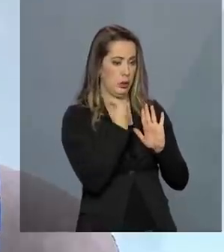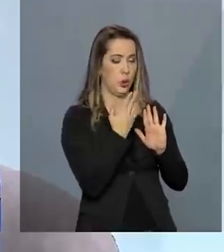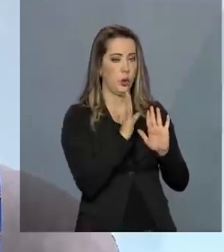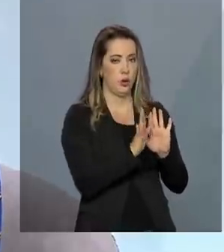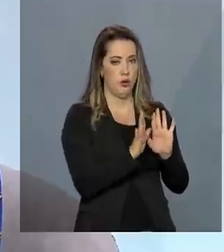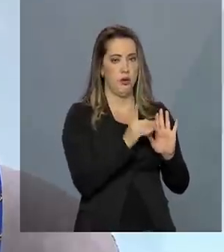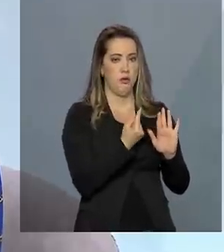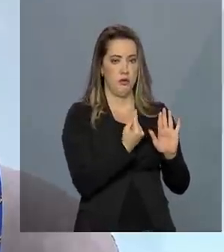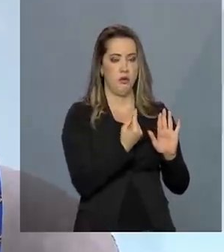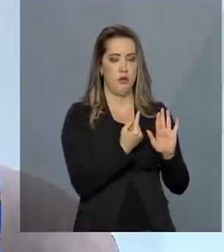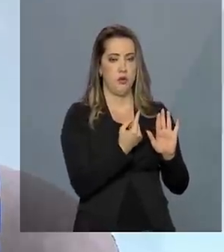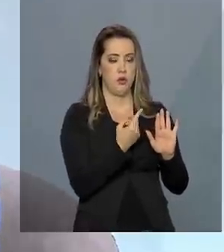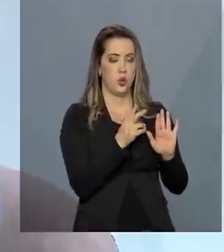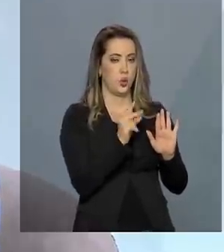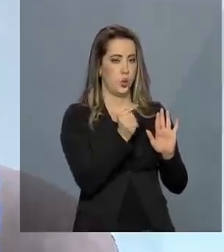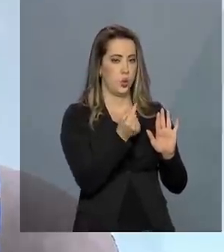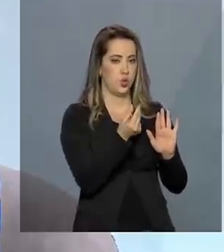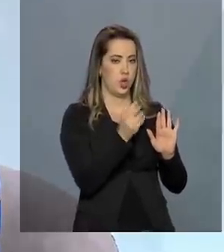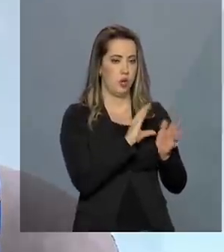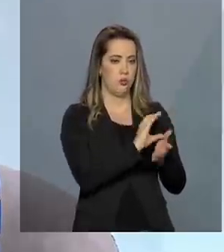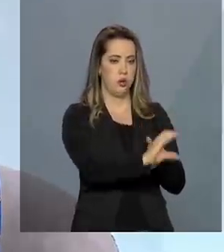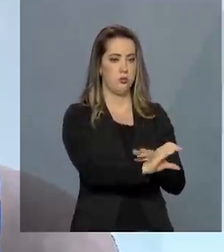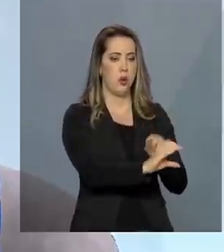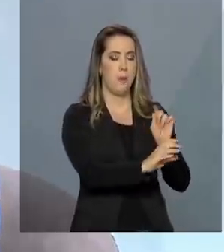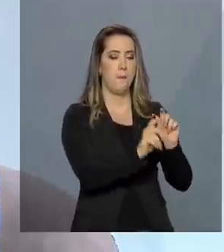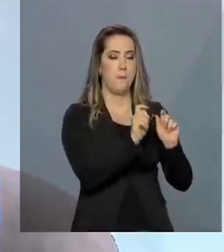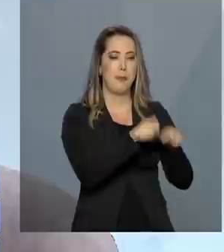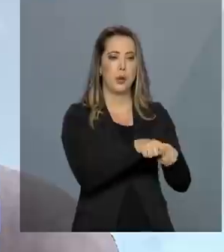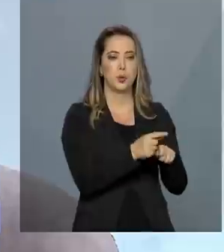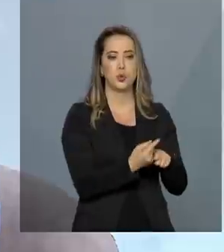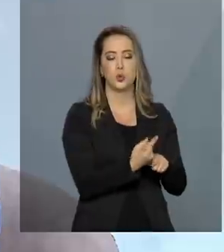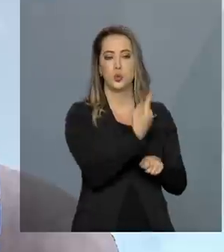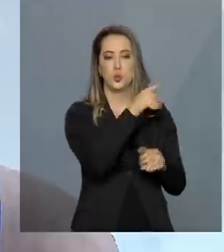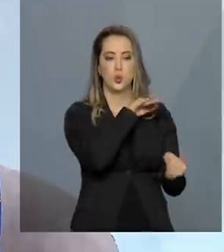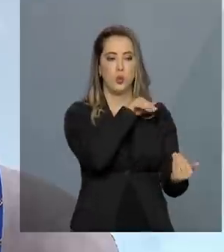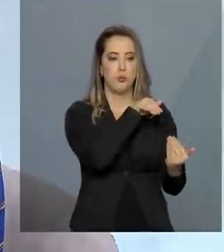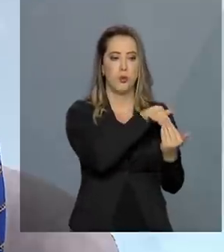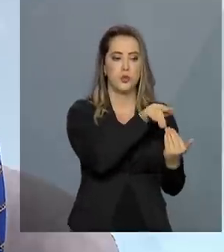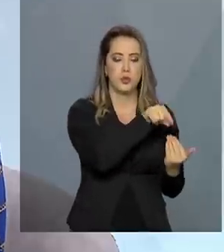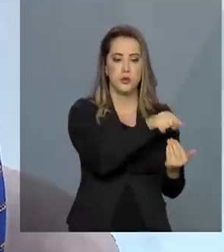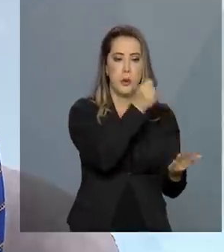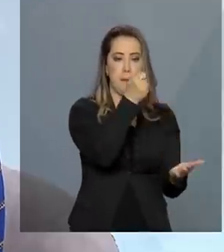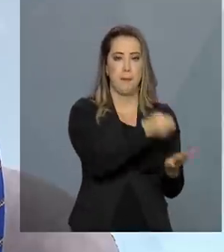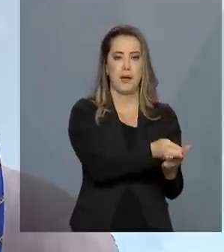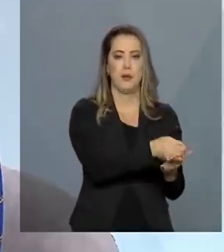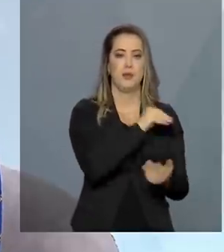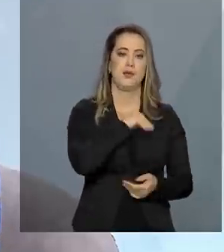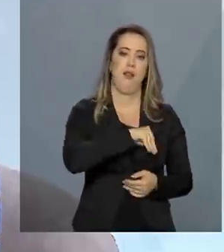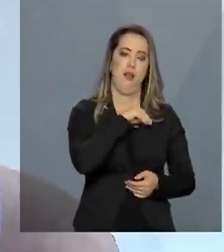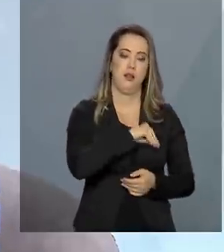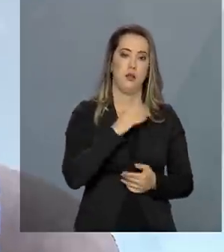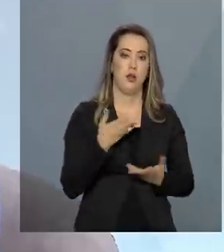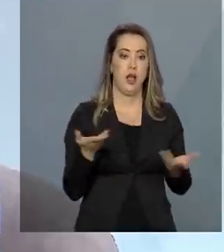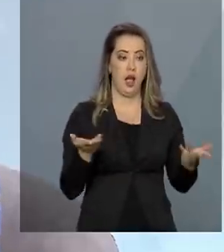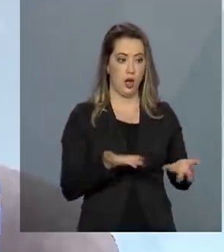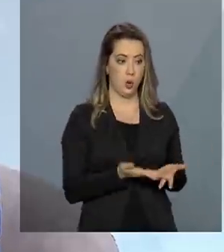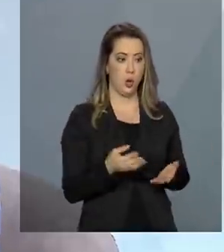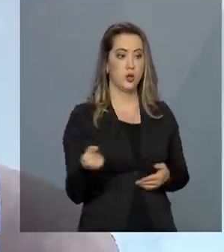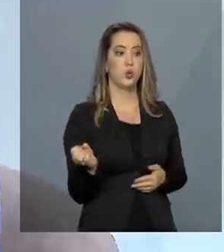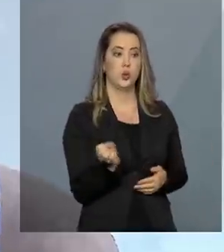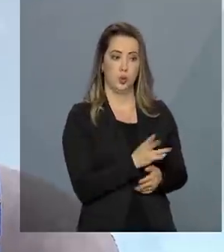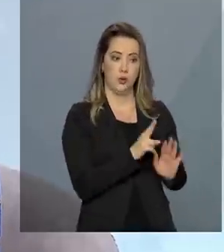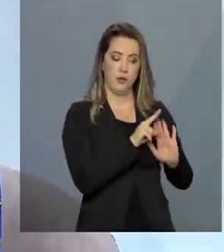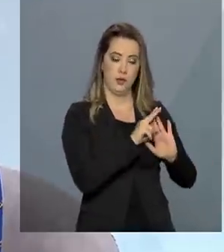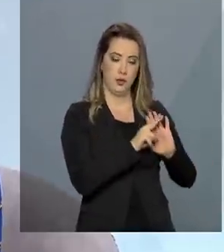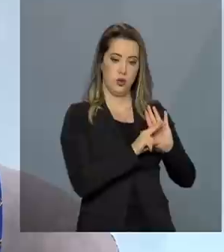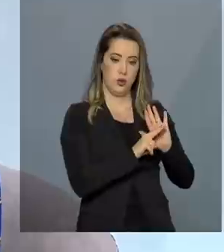o recurso, ele podia ser direcionado para pagamento de pessoal. Nesse novo modelo,